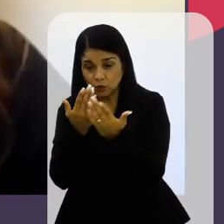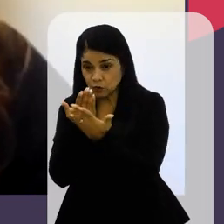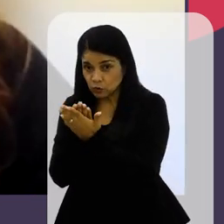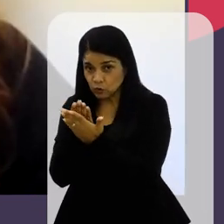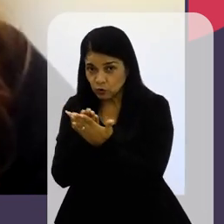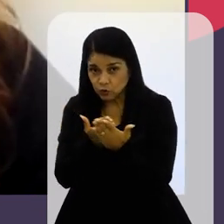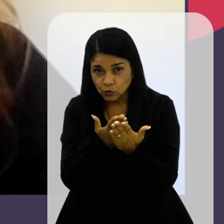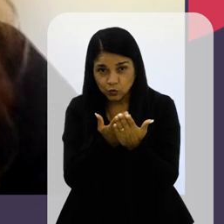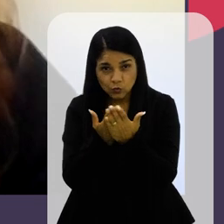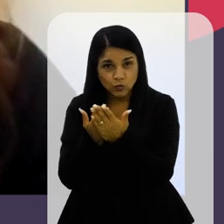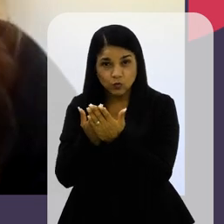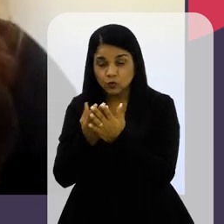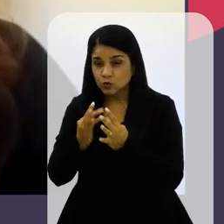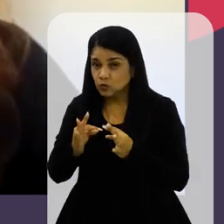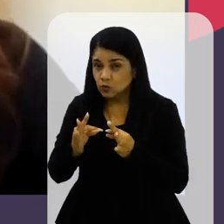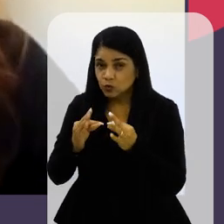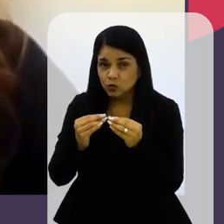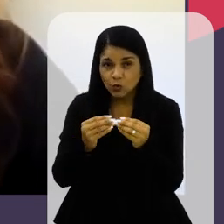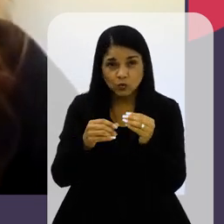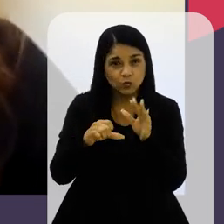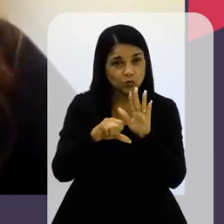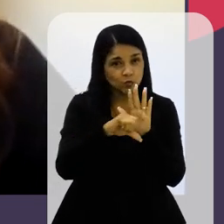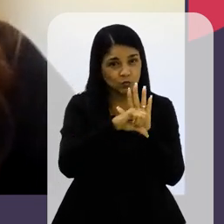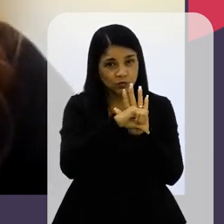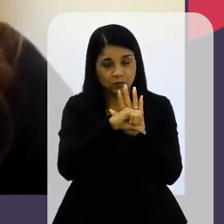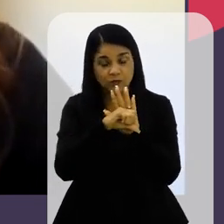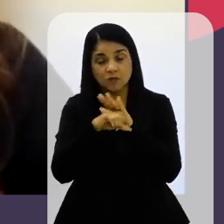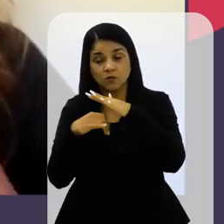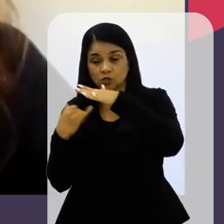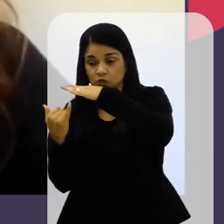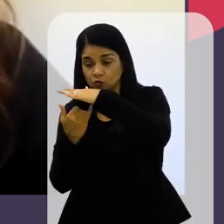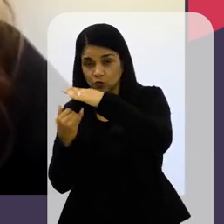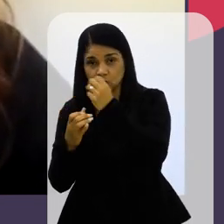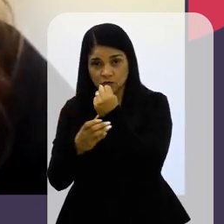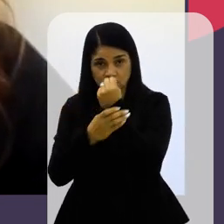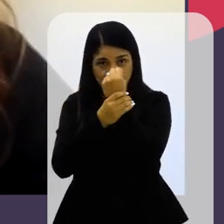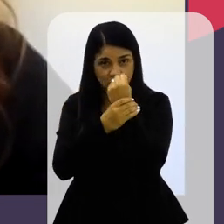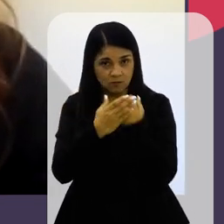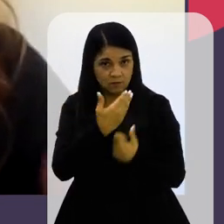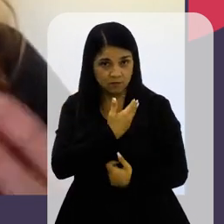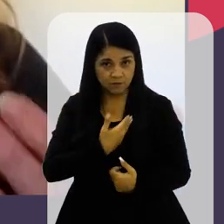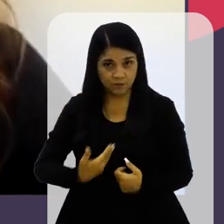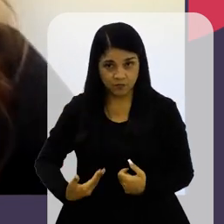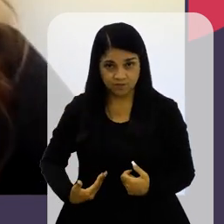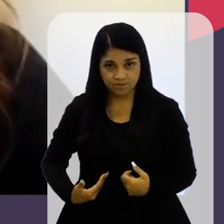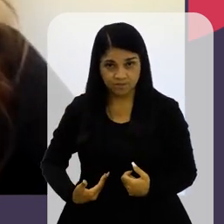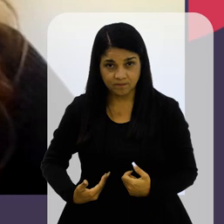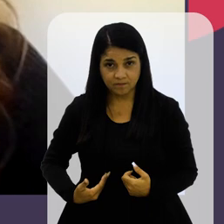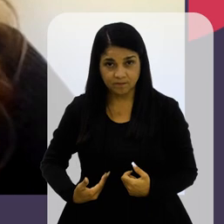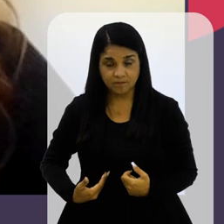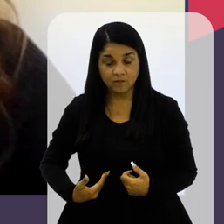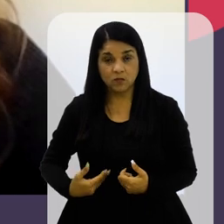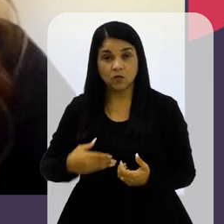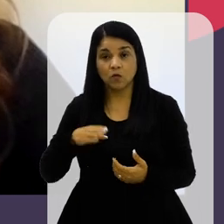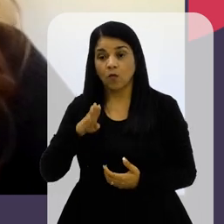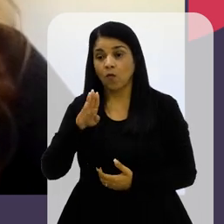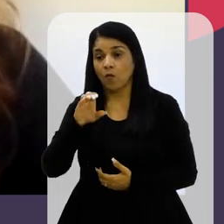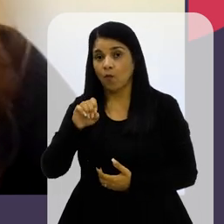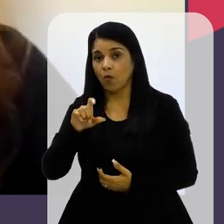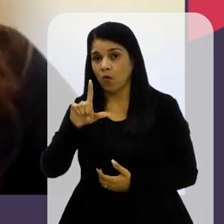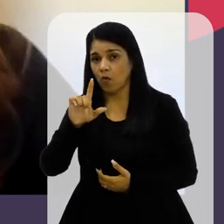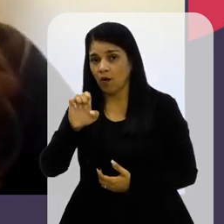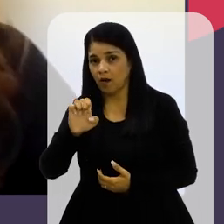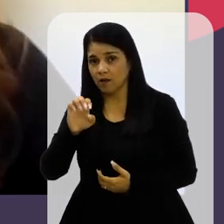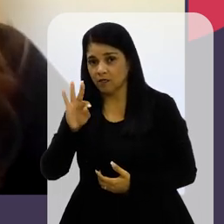Trabalhou No nosso estudo Que são Todos os crimes Onde o Instituto De Segurança Pública No No